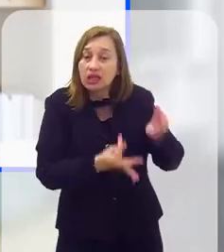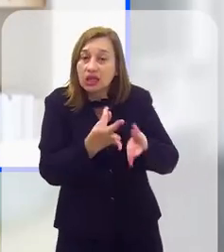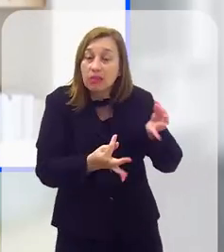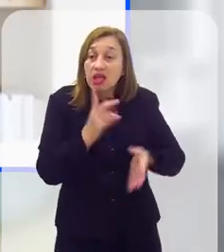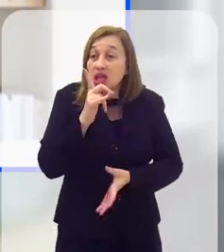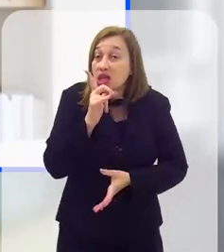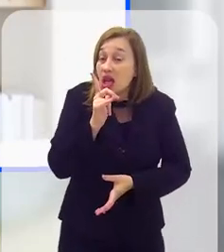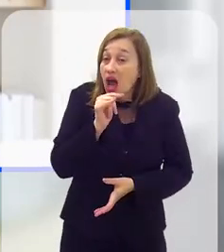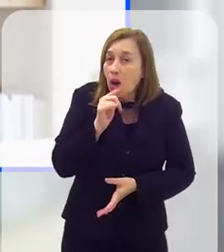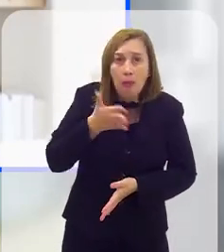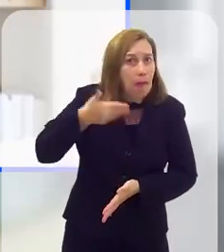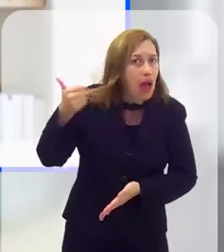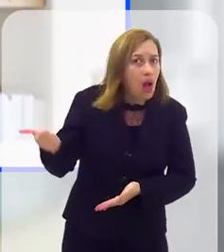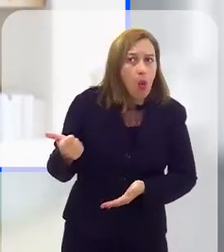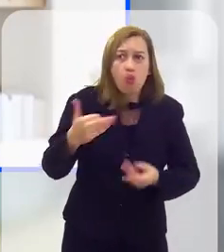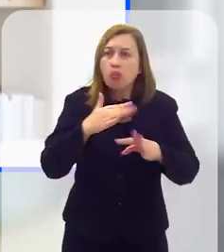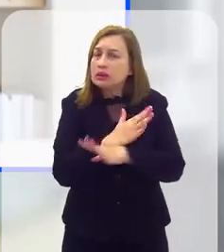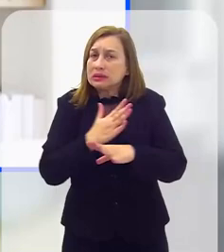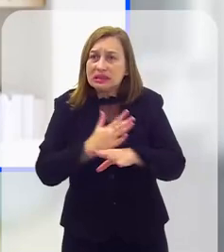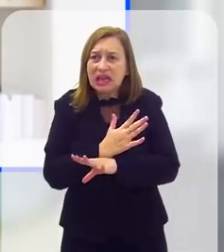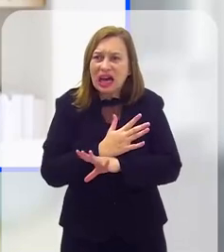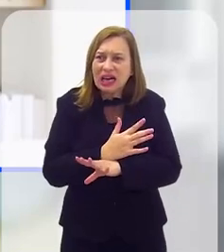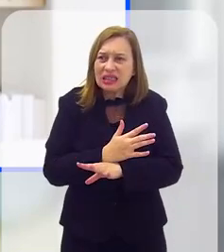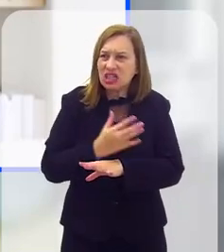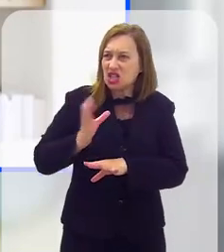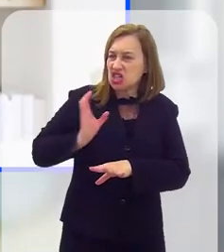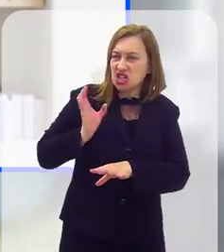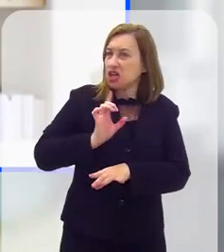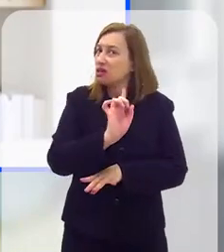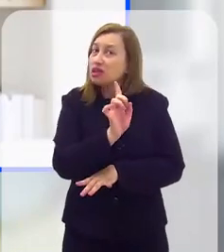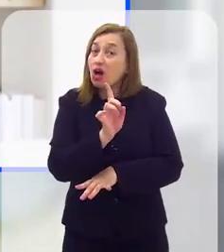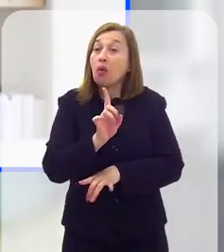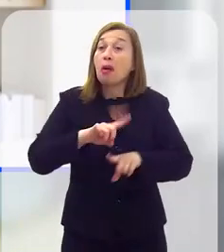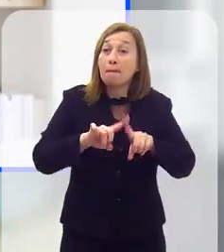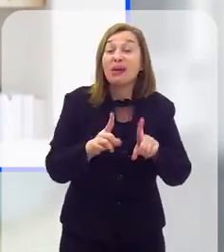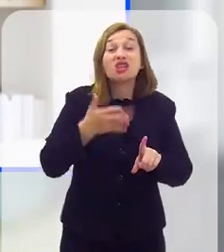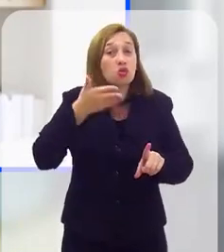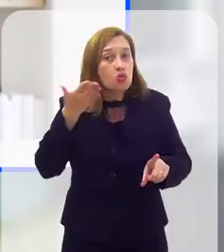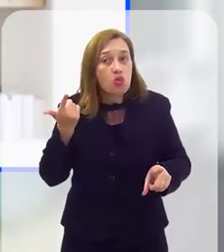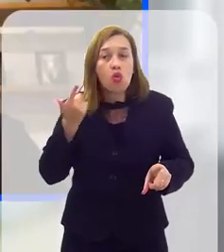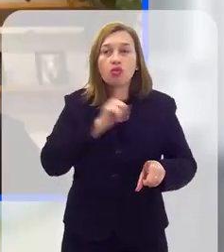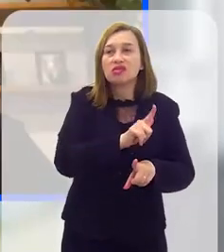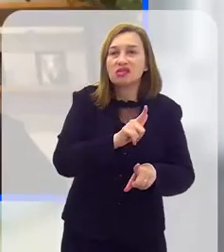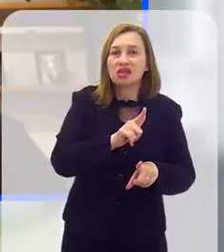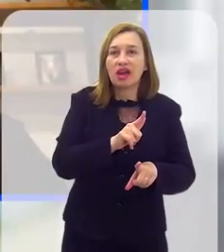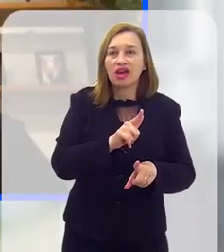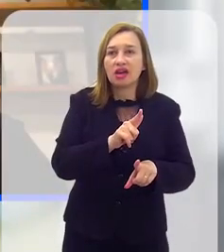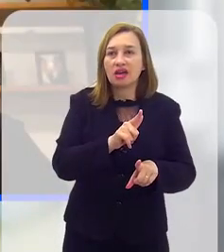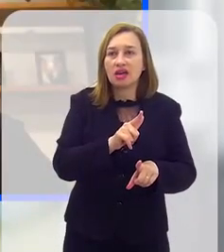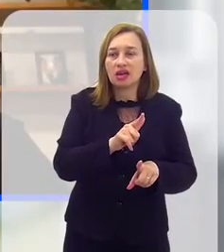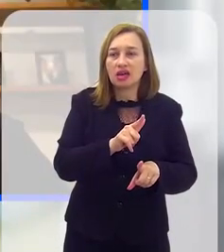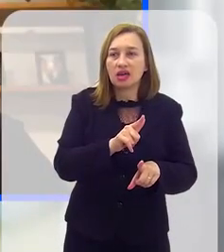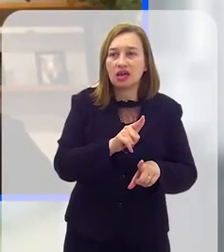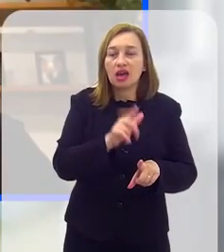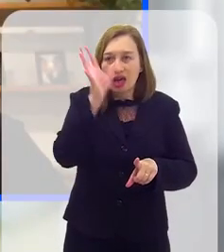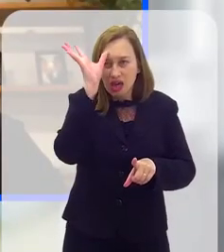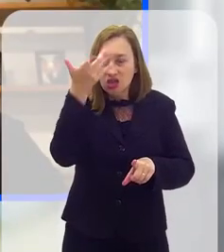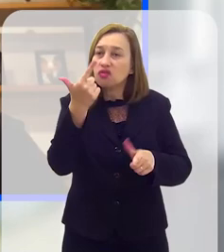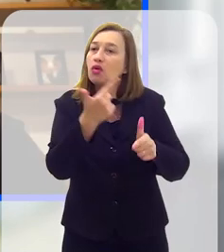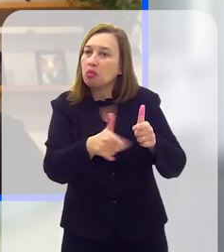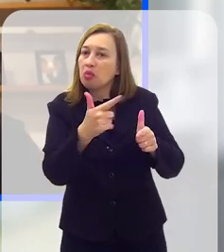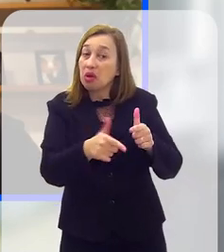O tratamento de água é uma das melhores. e uma cidade que também não é tão rica assim, só que ela consegue